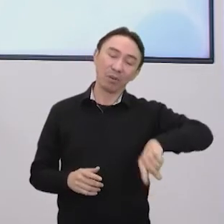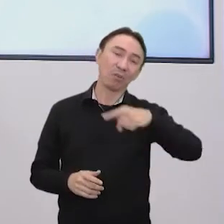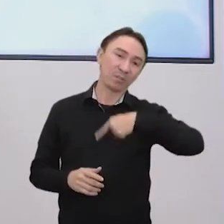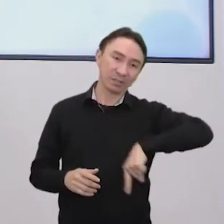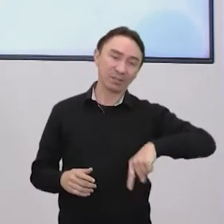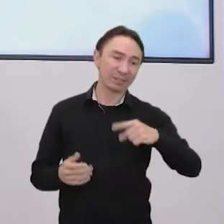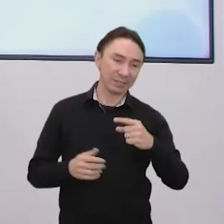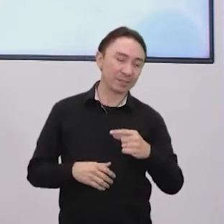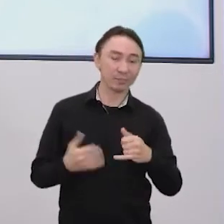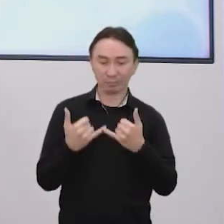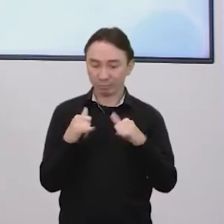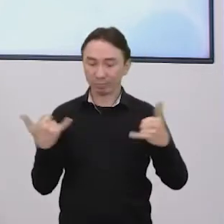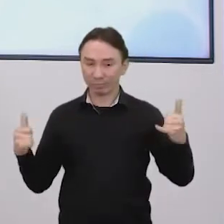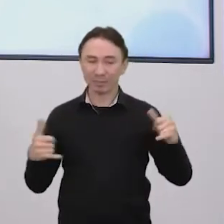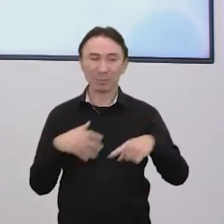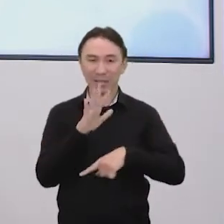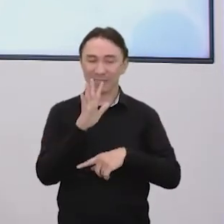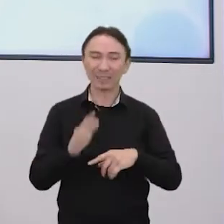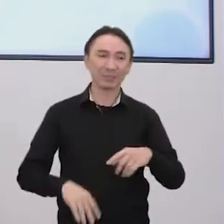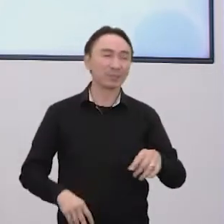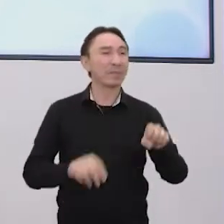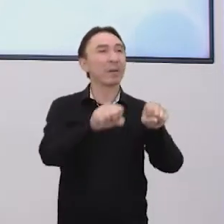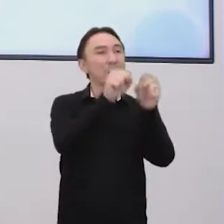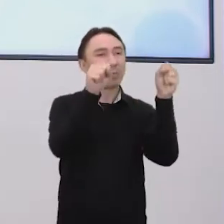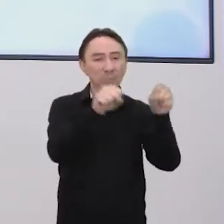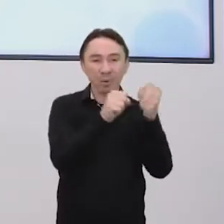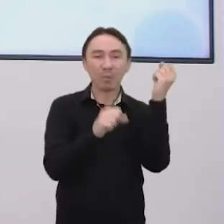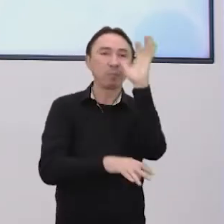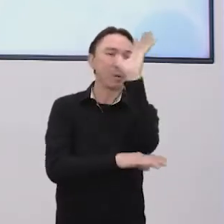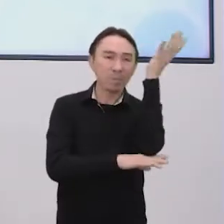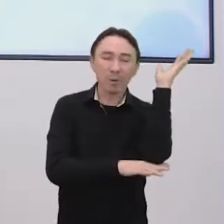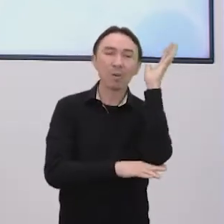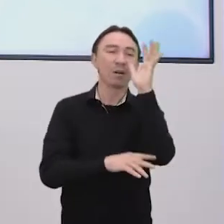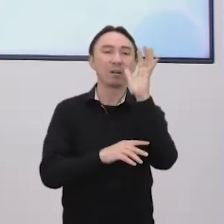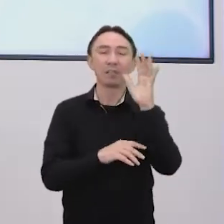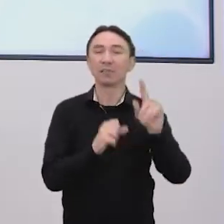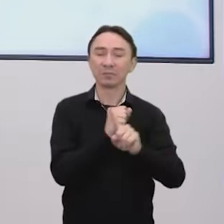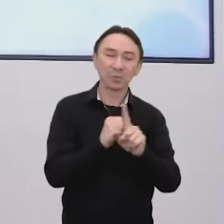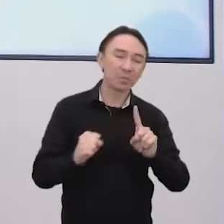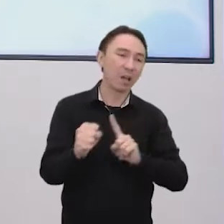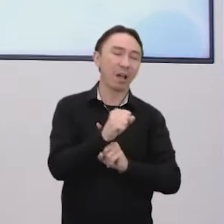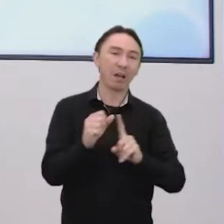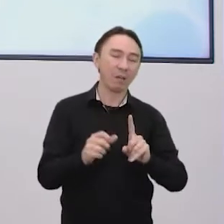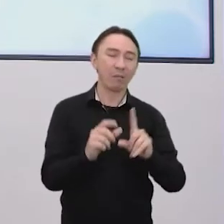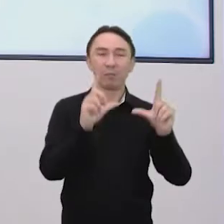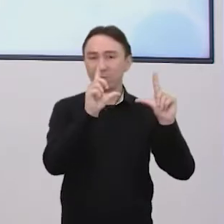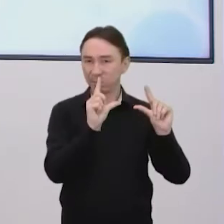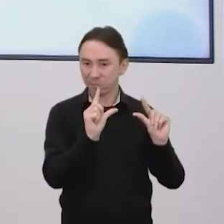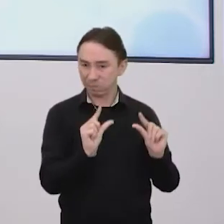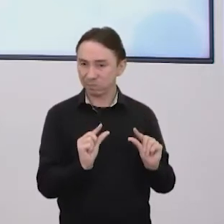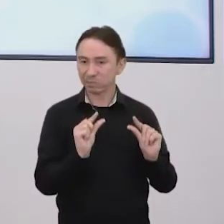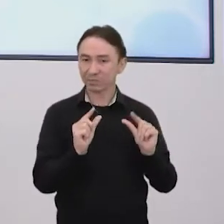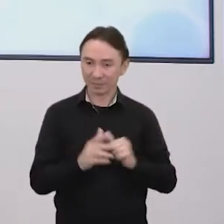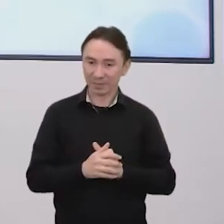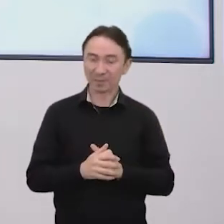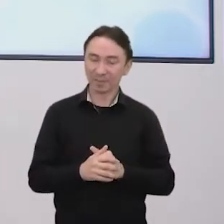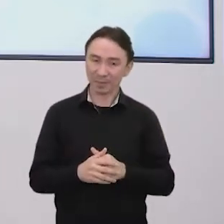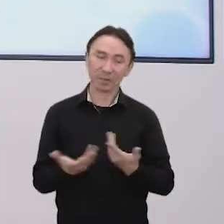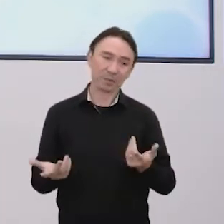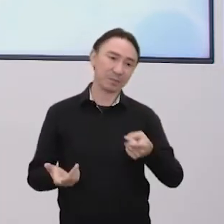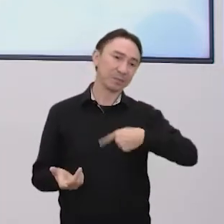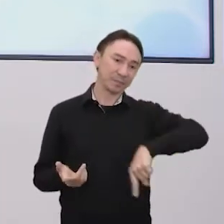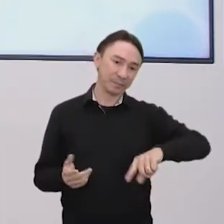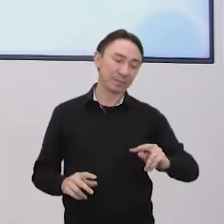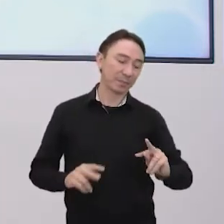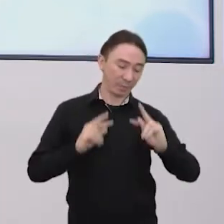impacto aí ambiental, social, econômico, aí pensando tanto na parte de humanidades quanto na